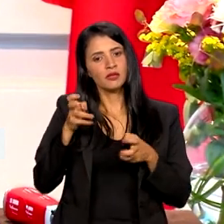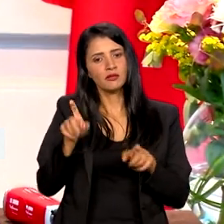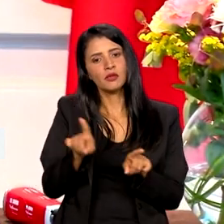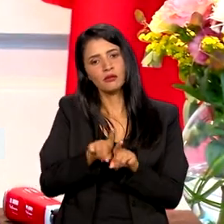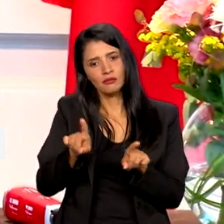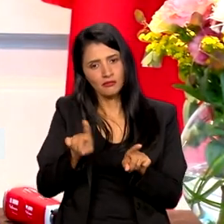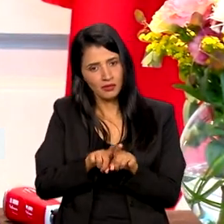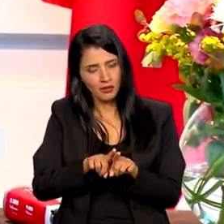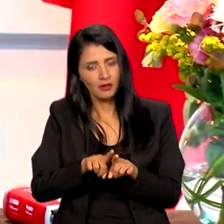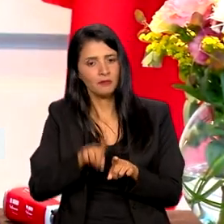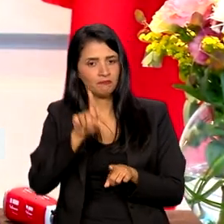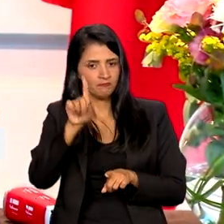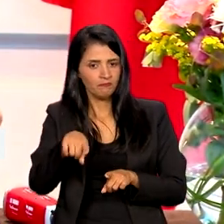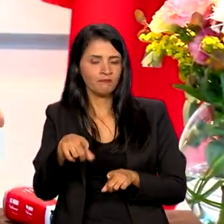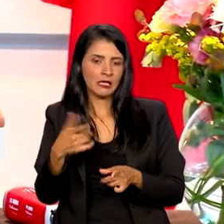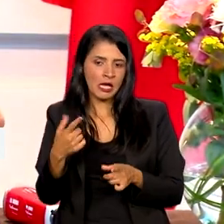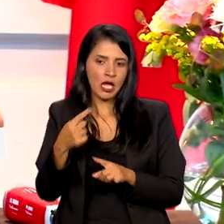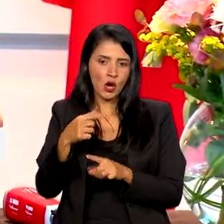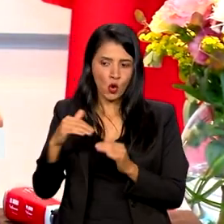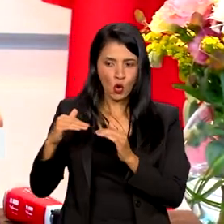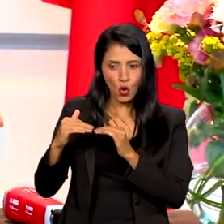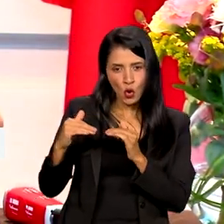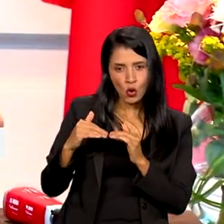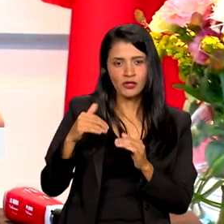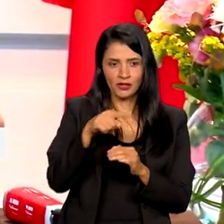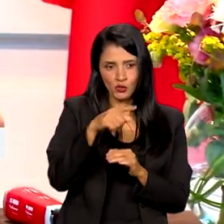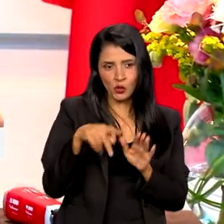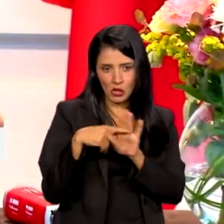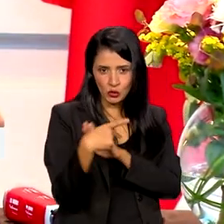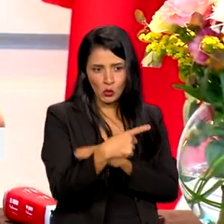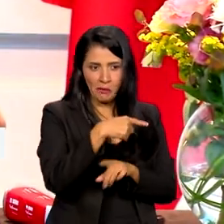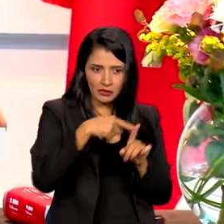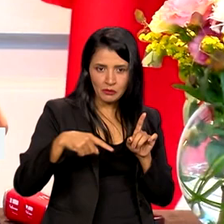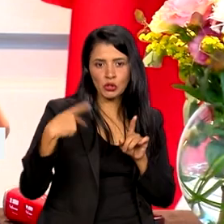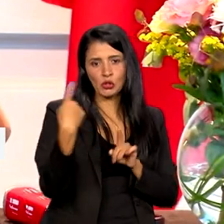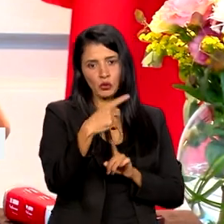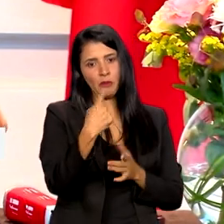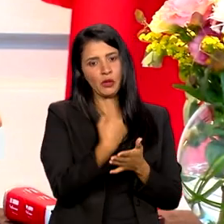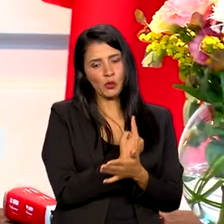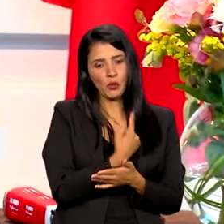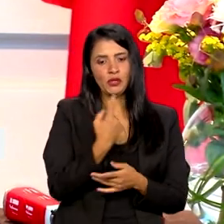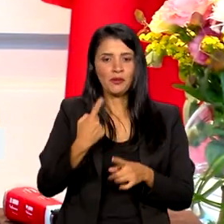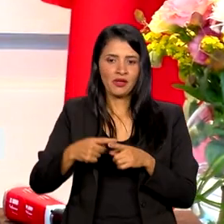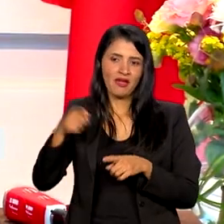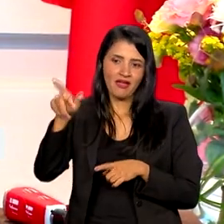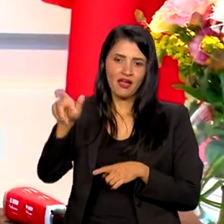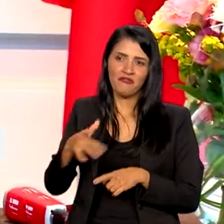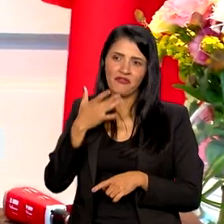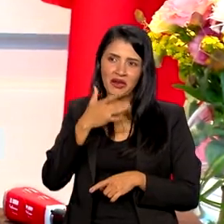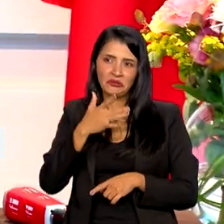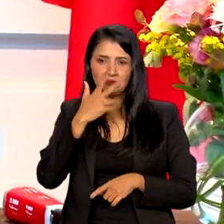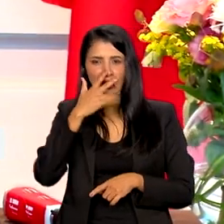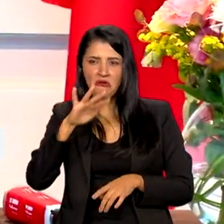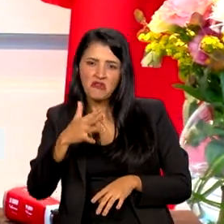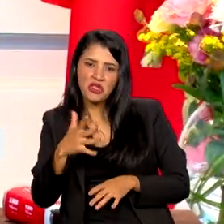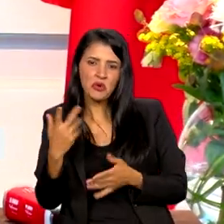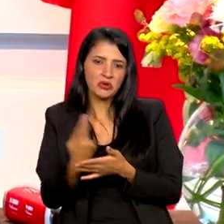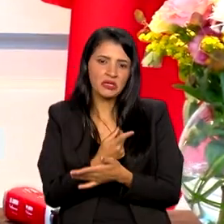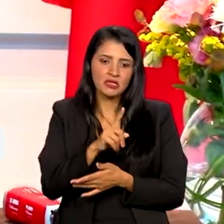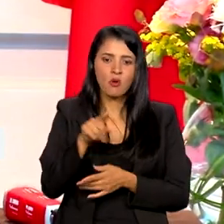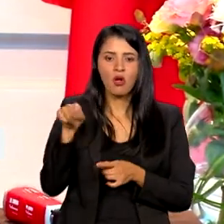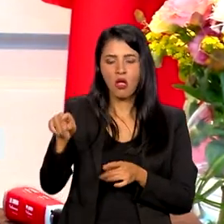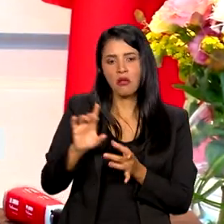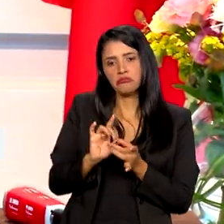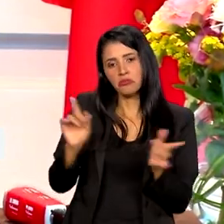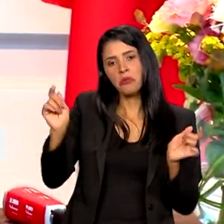concordando ali parcialmente com a sua pergunta, porque mesmo ela dizendo que talvez não seja tanto assim, ela se colocou à